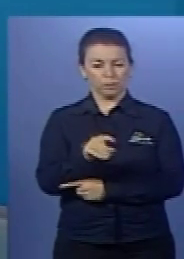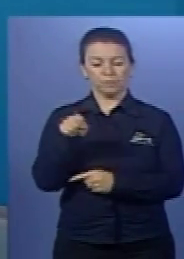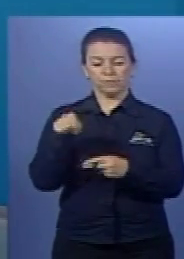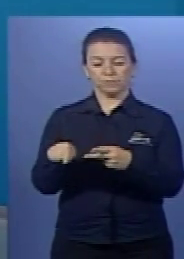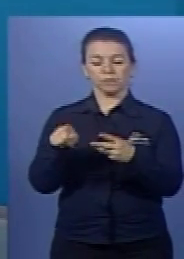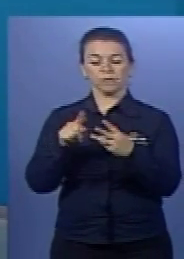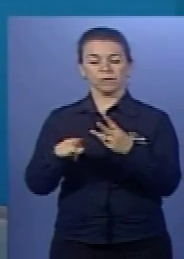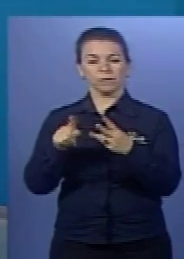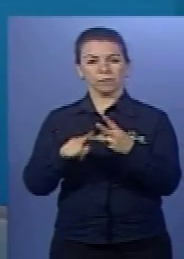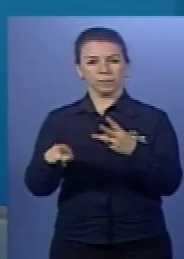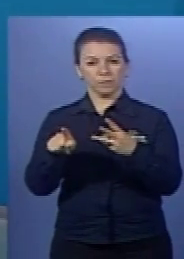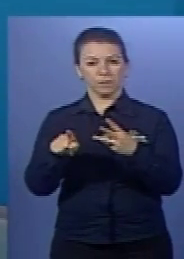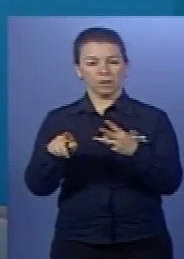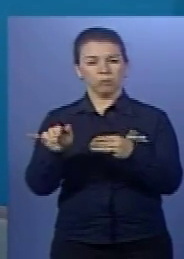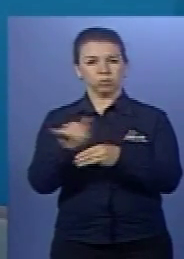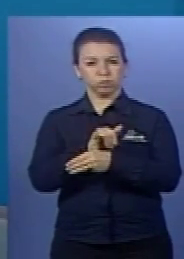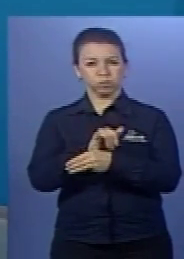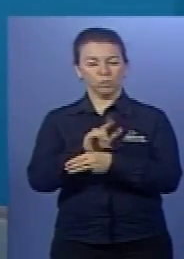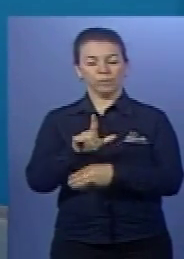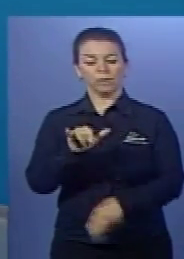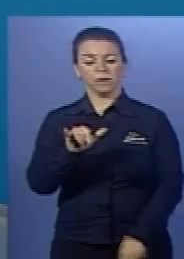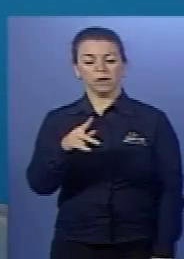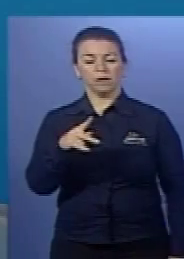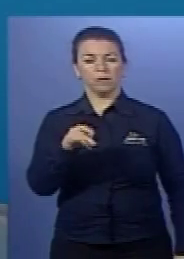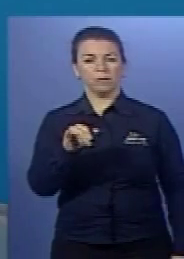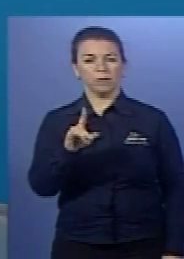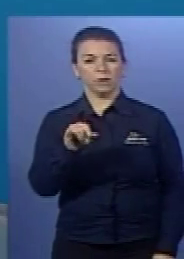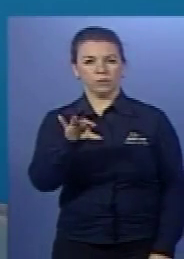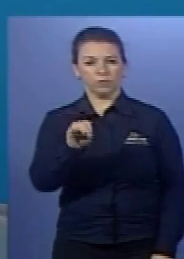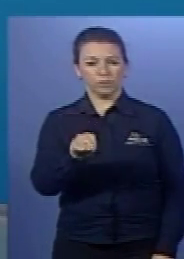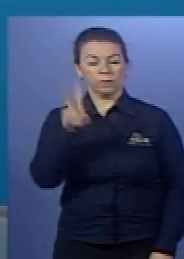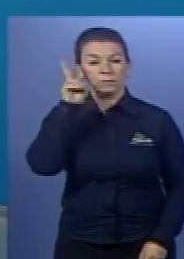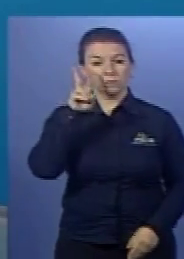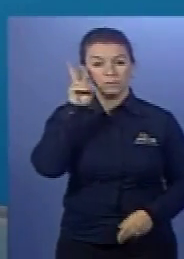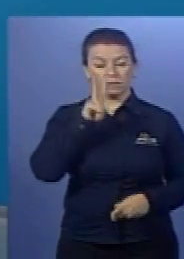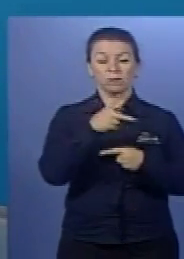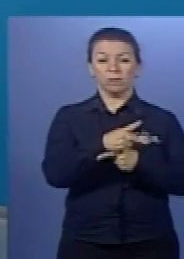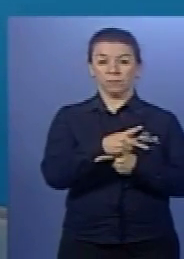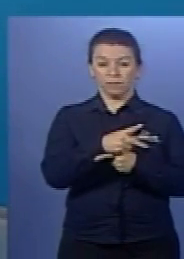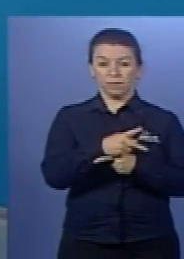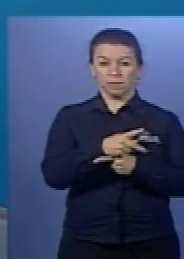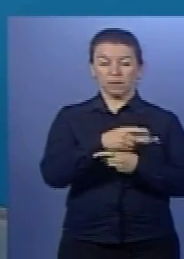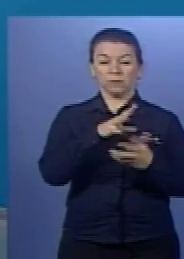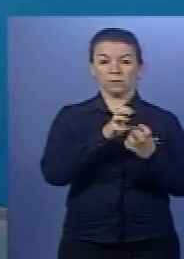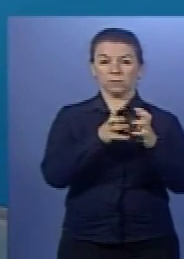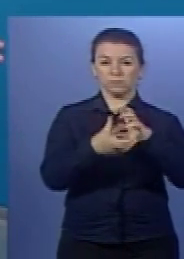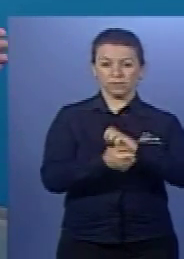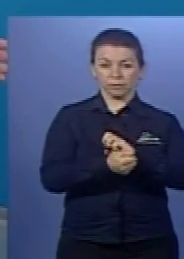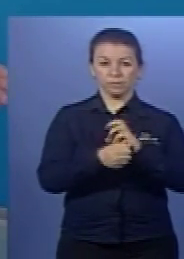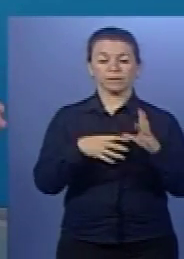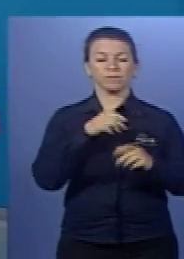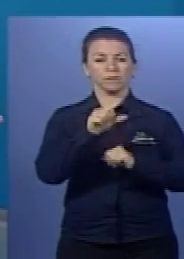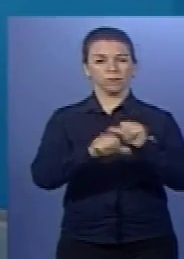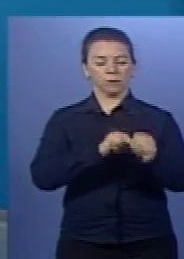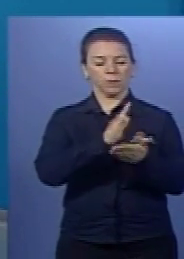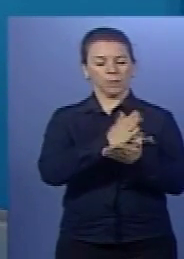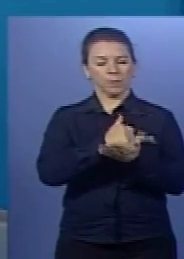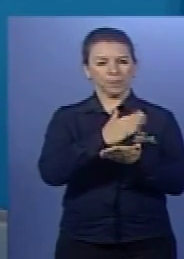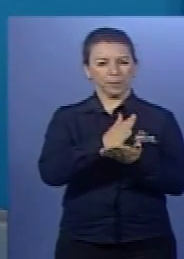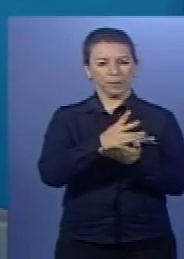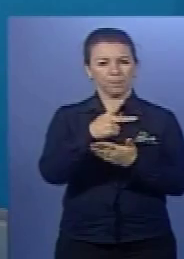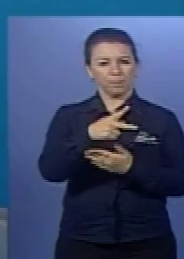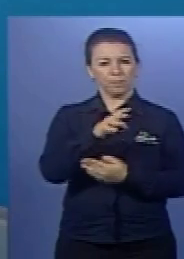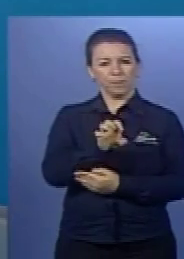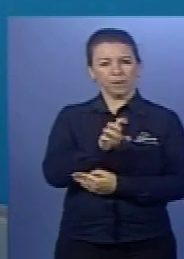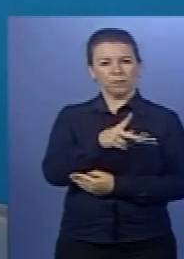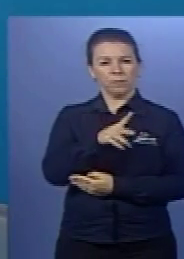lipídio. Lembre, a proteína, quando ela é quebrada, vai formar peptídeos e os peptídeos, uma vez quebrados, formam